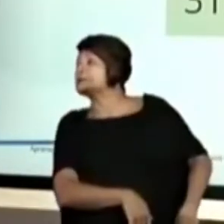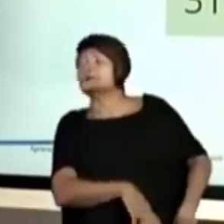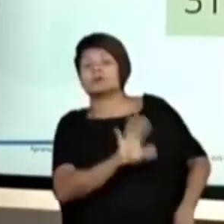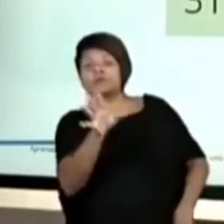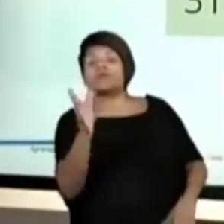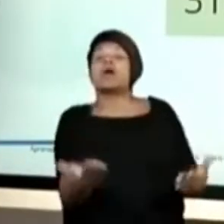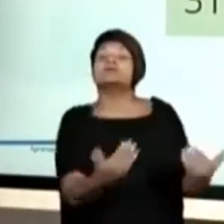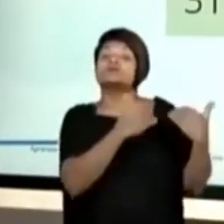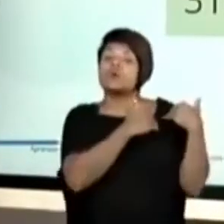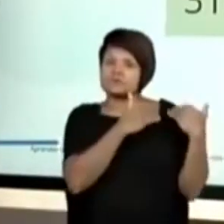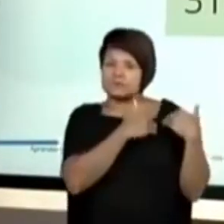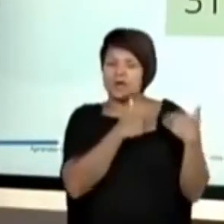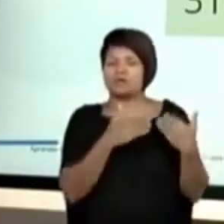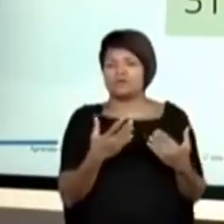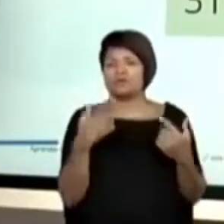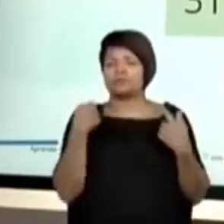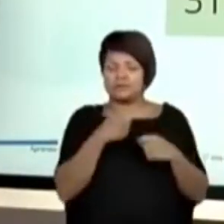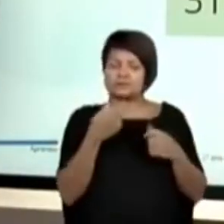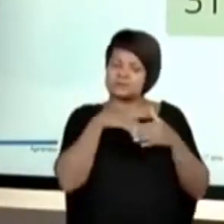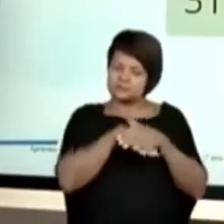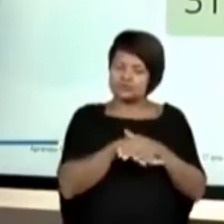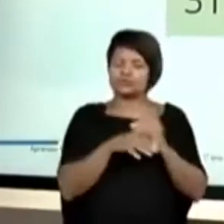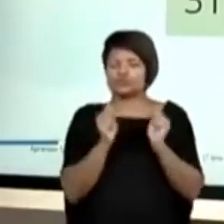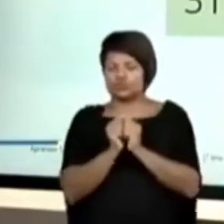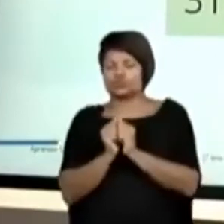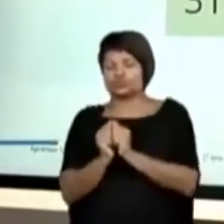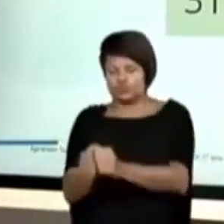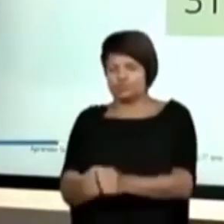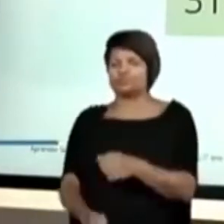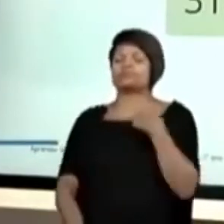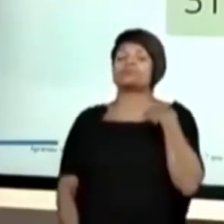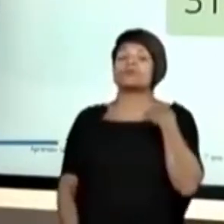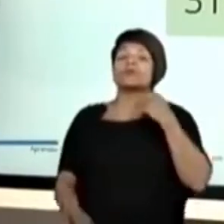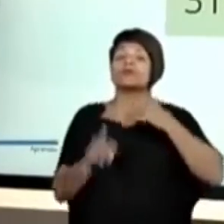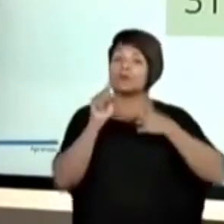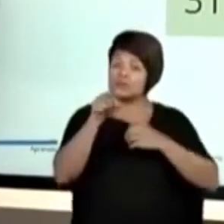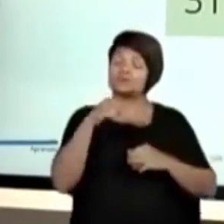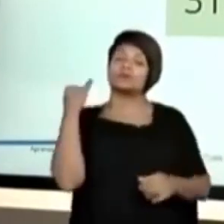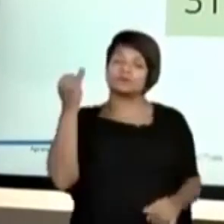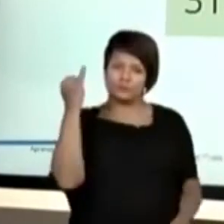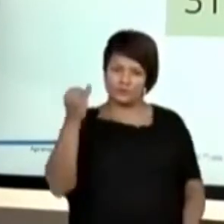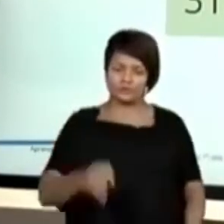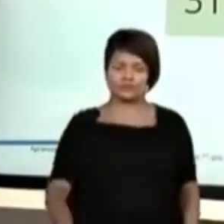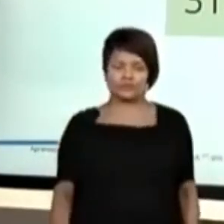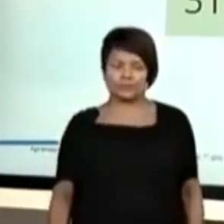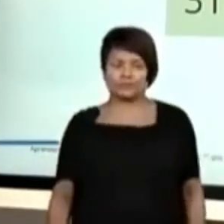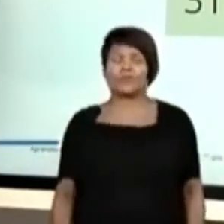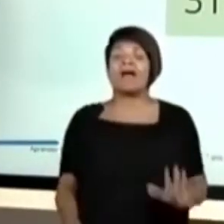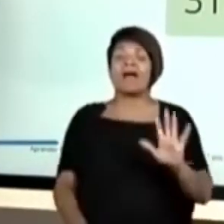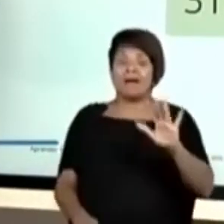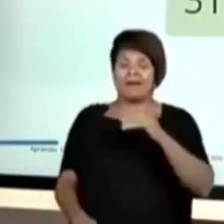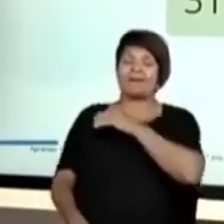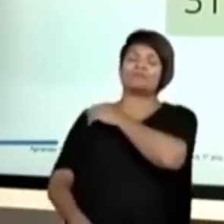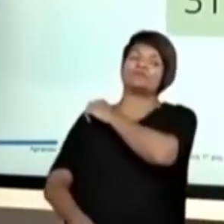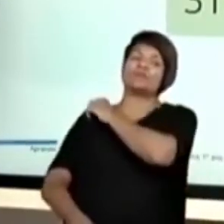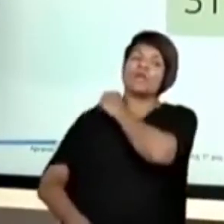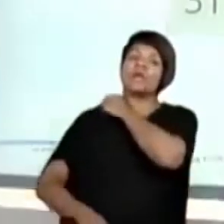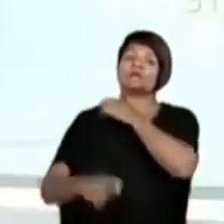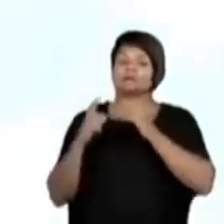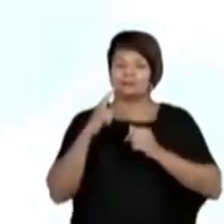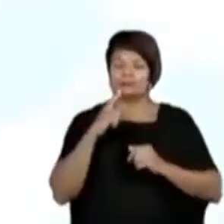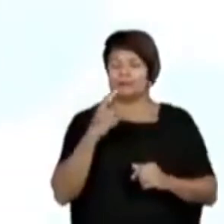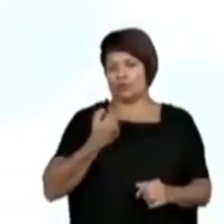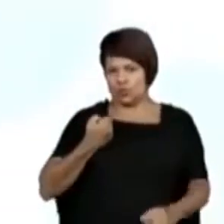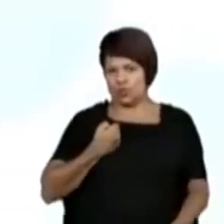responsável. Tá bom? Isso é muito importante. Então, olha só. Ah, e aqui tem um número de RG pra gente